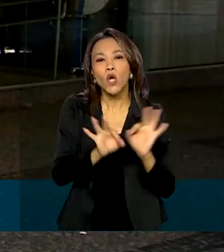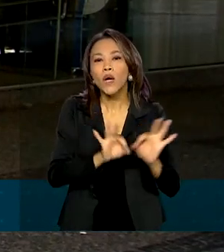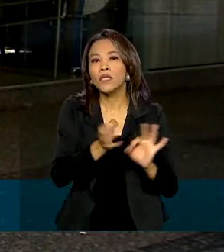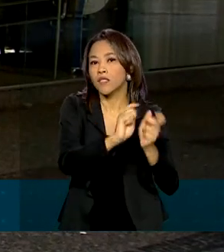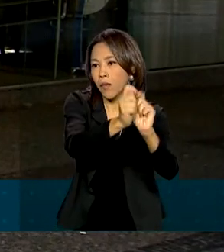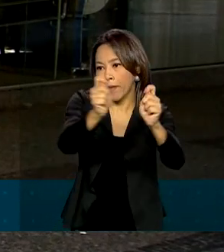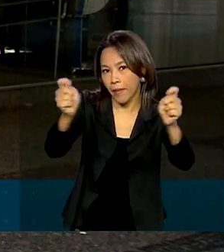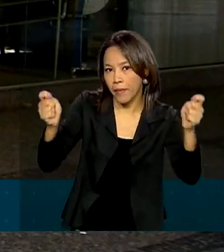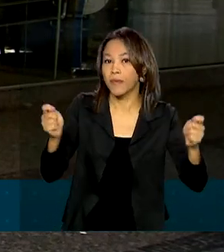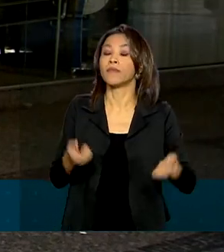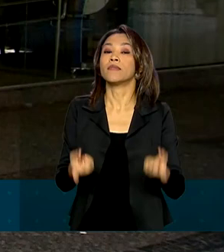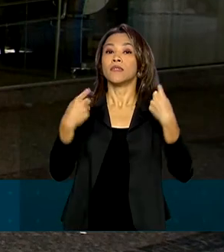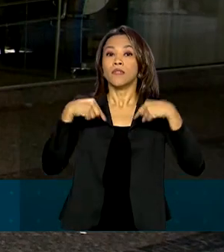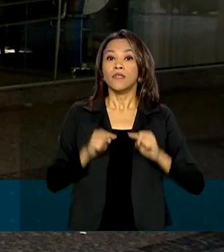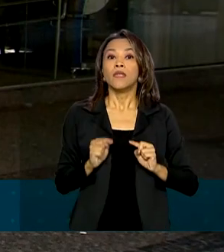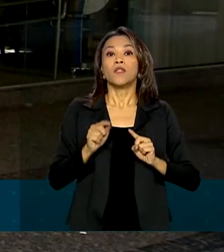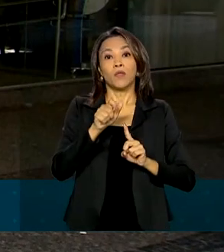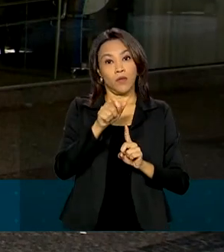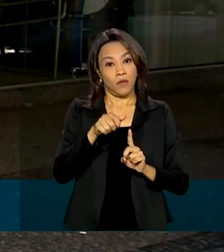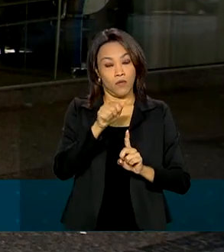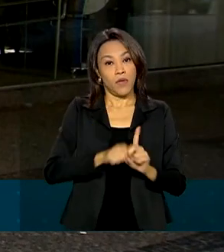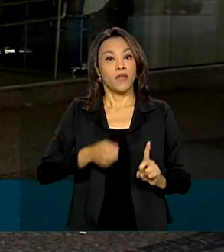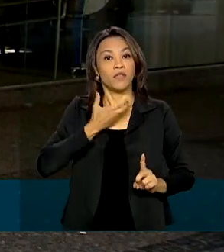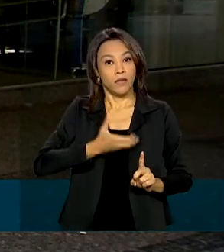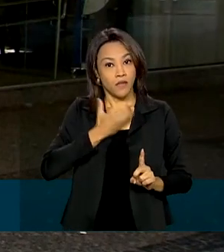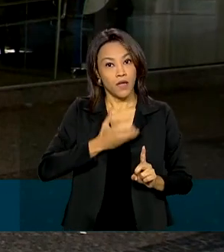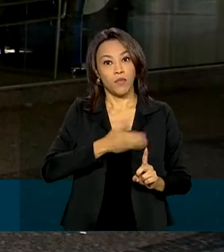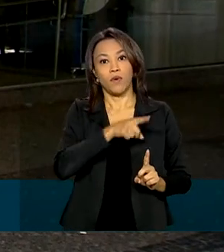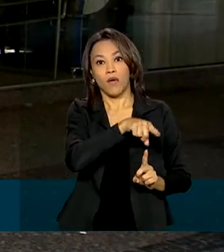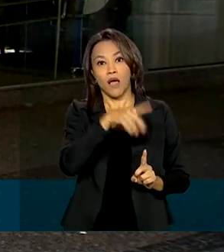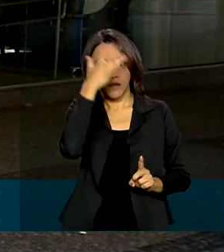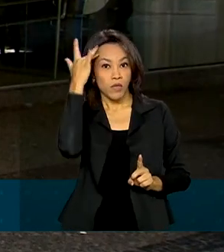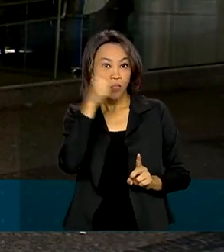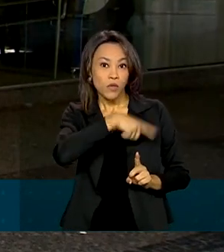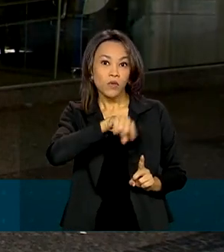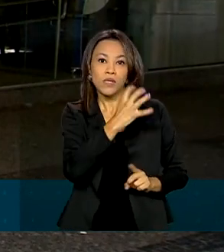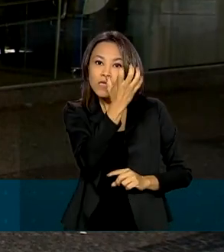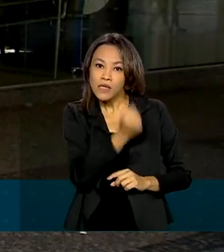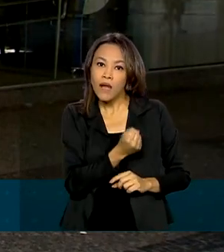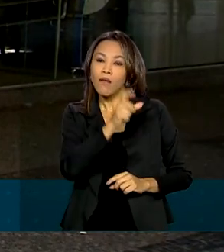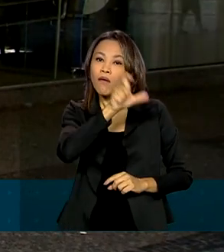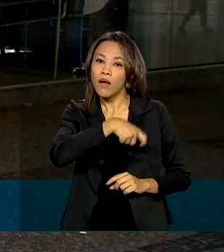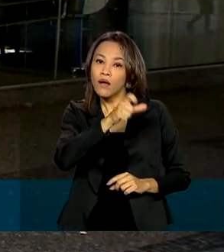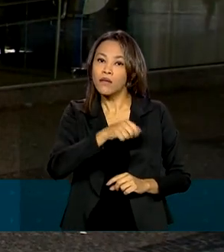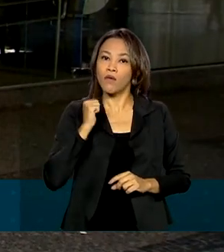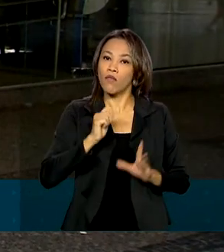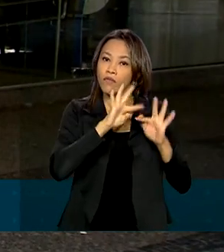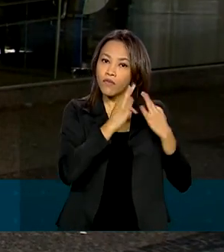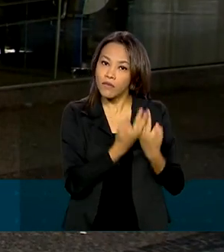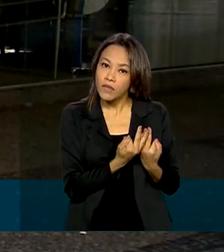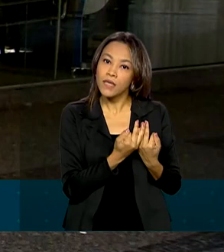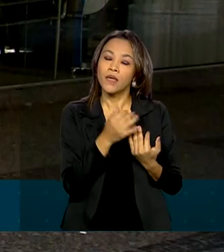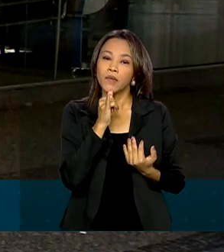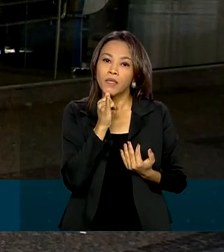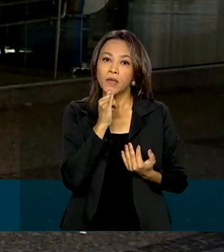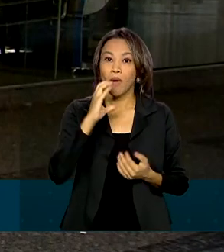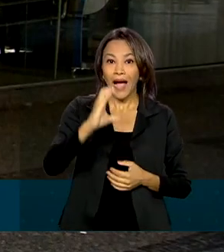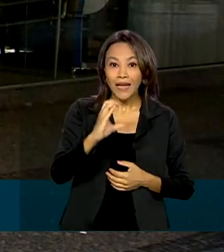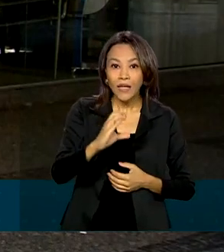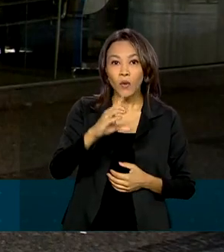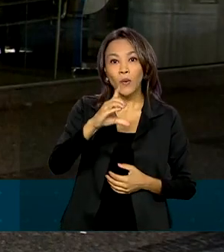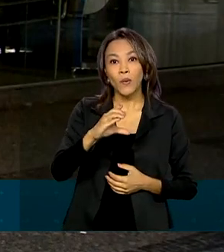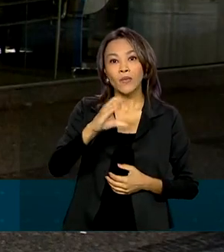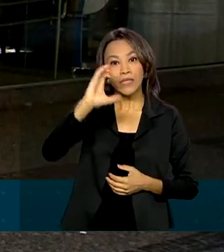Em dezembro, por exemplo, a Caixa começou a migração dos beneficiários que ainda sacam o Bolsa Família exclusivamente como cartão cidadão